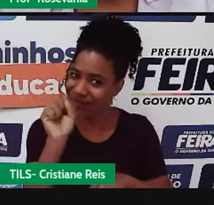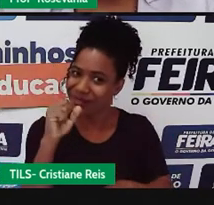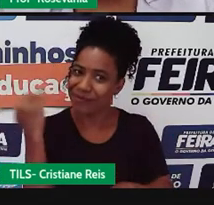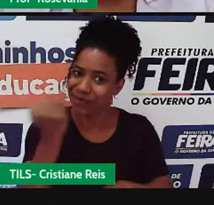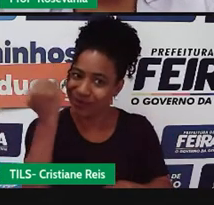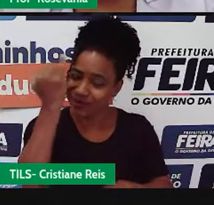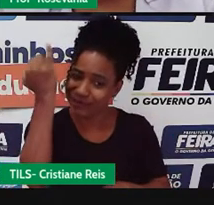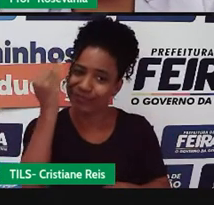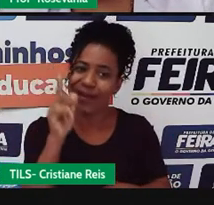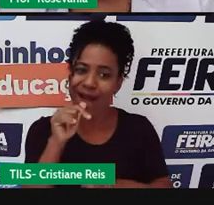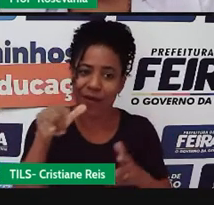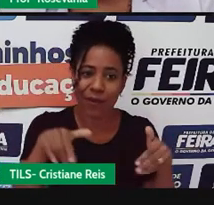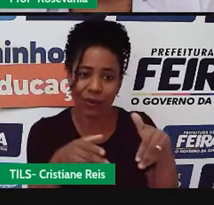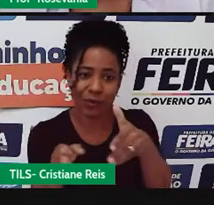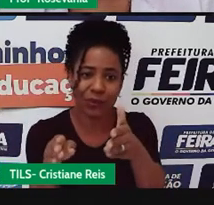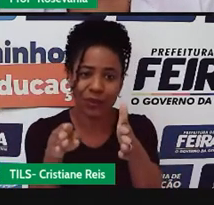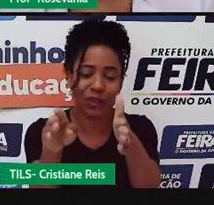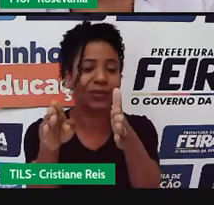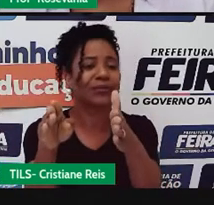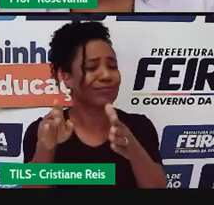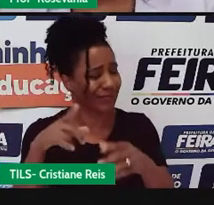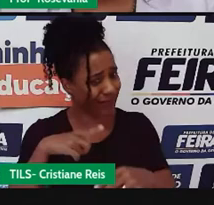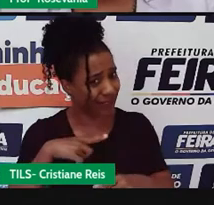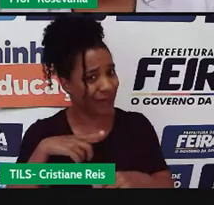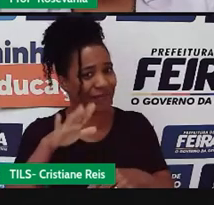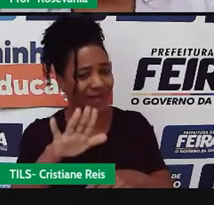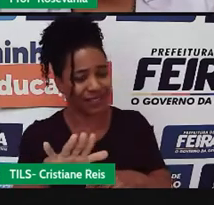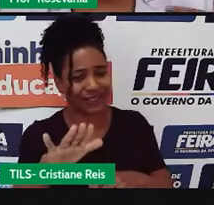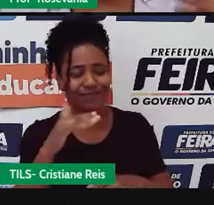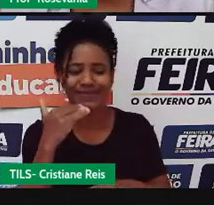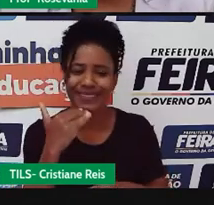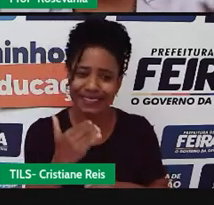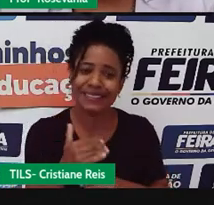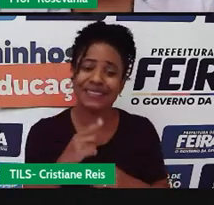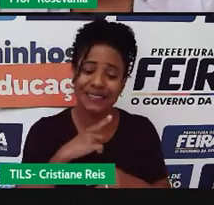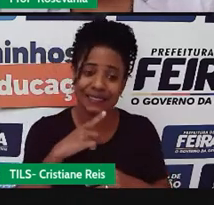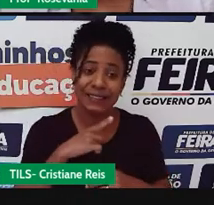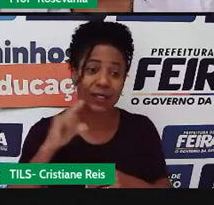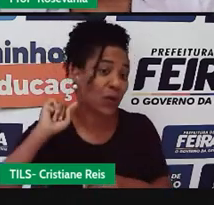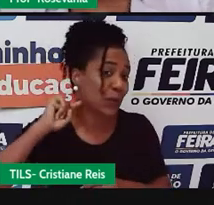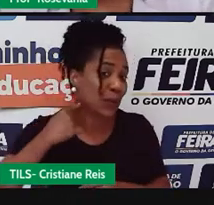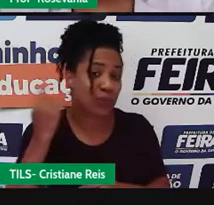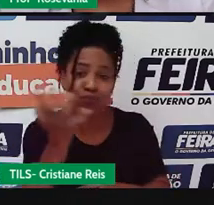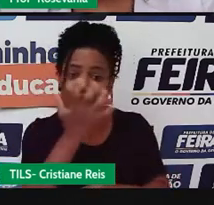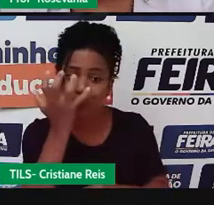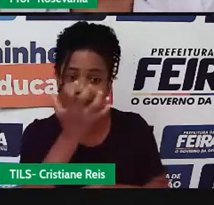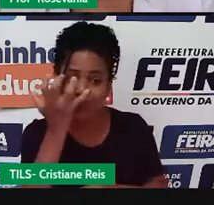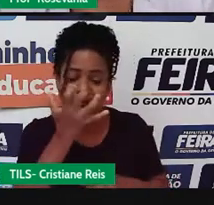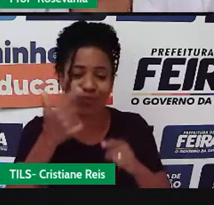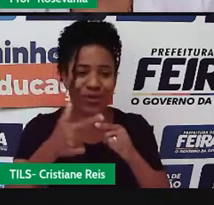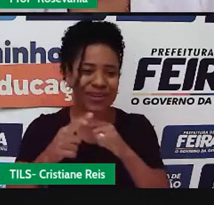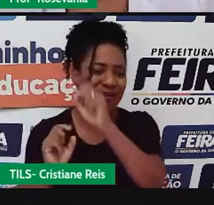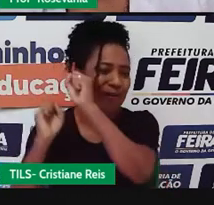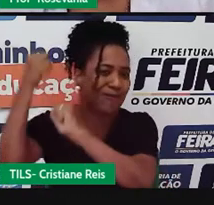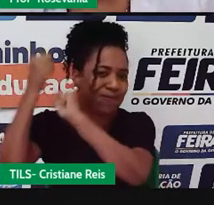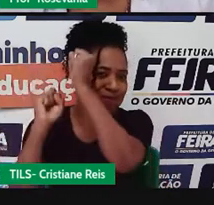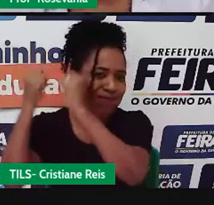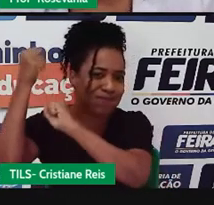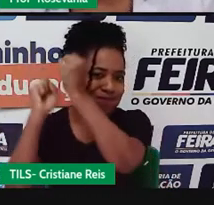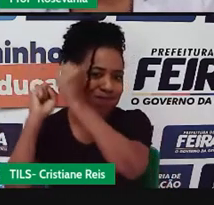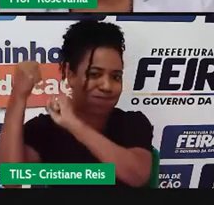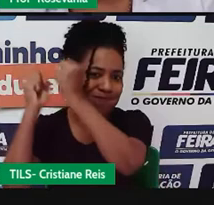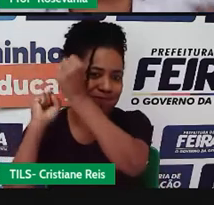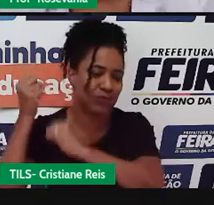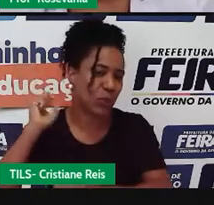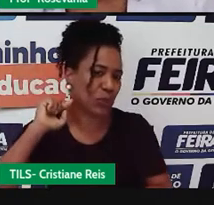estejam, infelizmente, né, degradados, por conta da atividade urbana, né, das atividades econômicas do espaço urbano, que não tem um trato direito